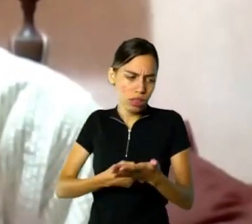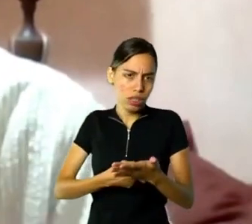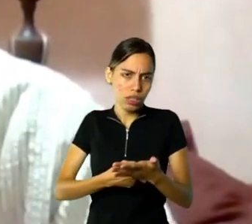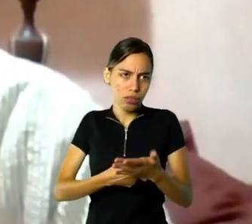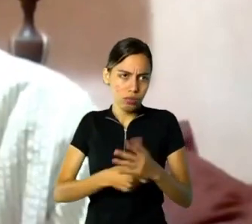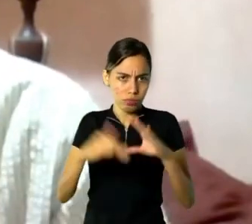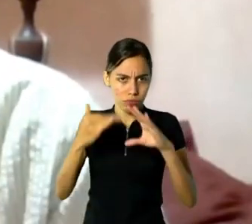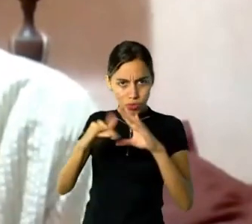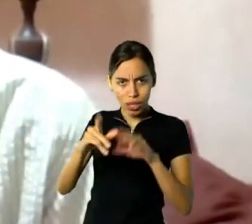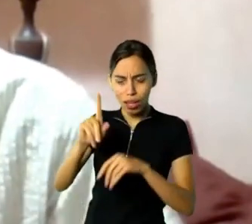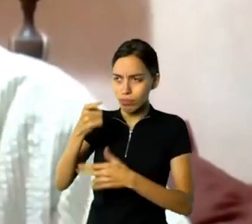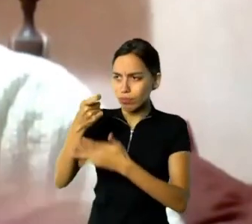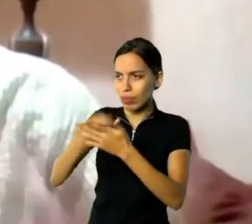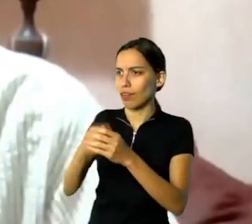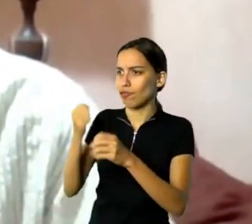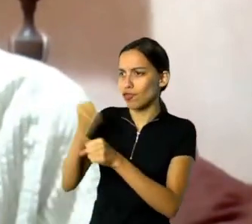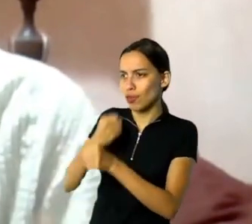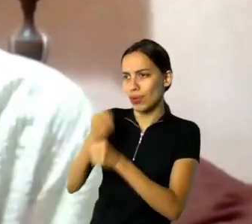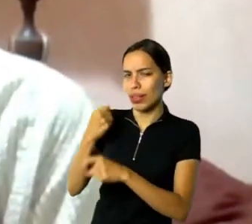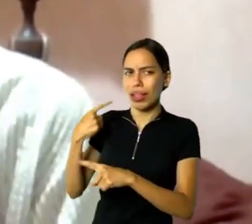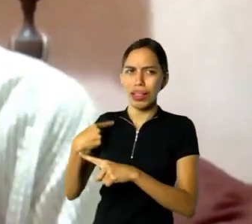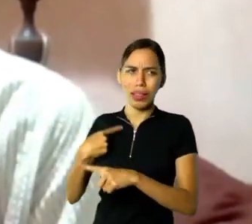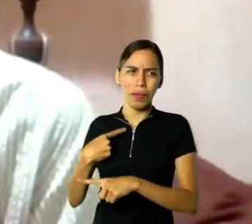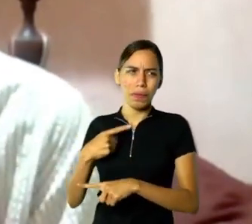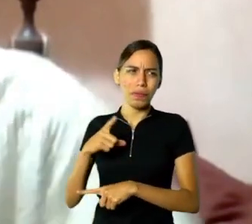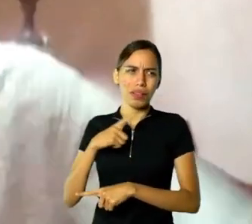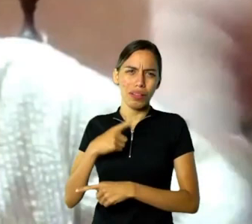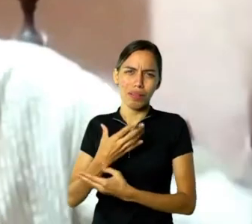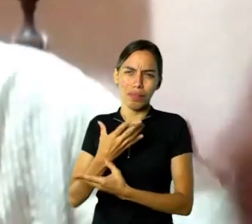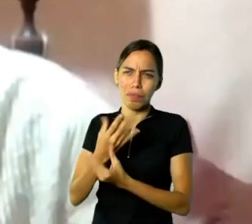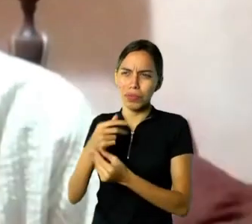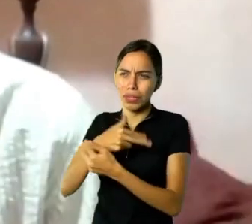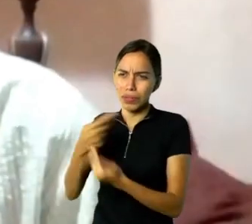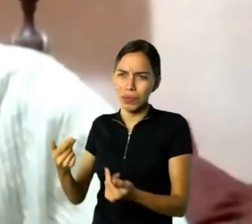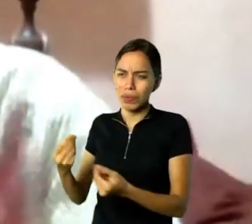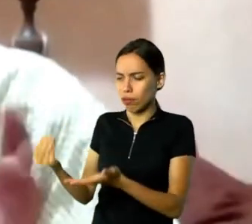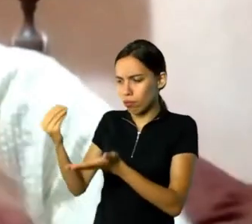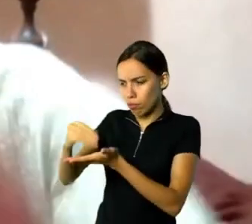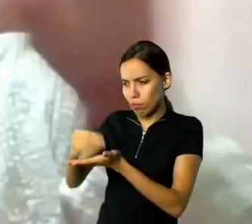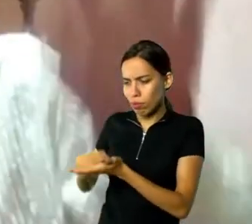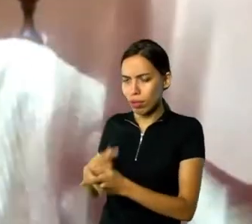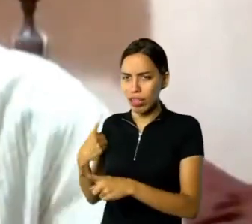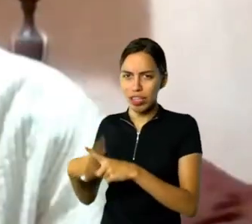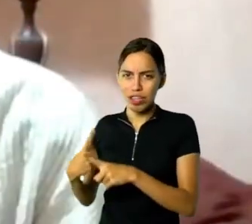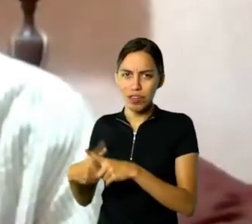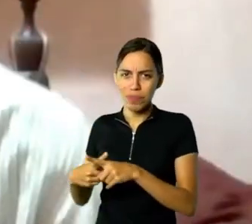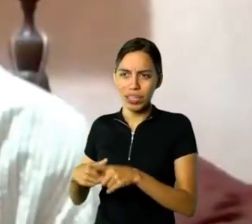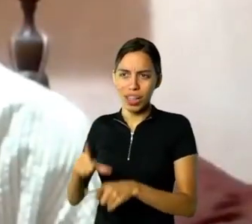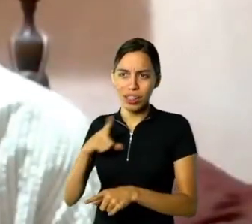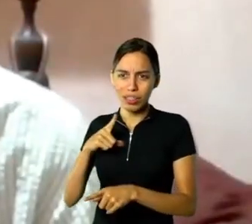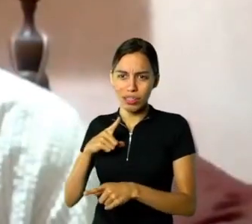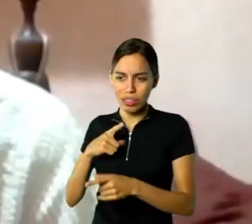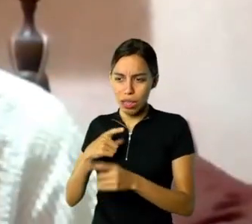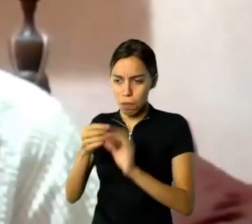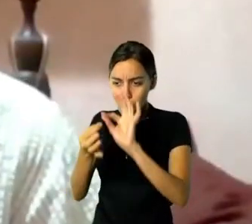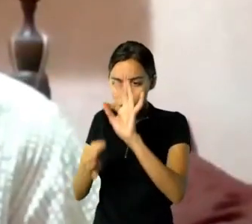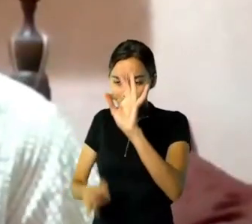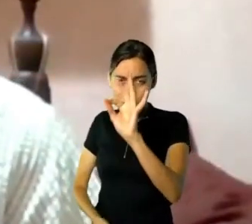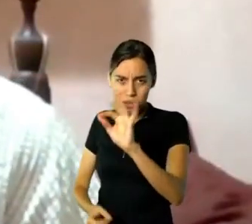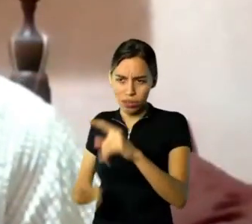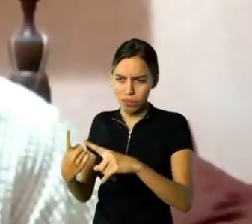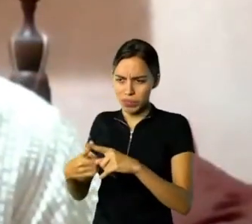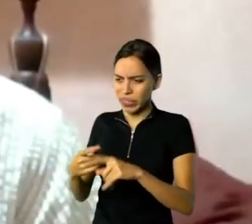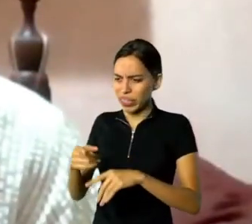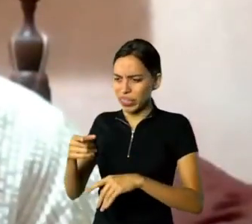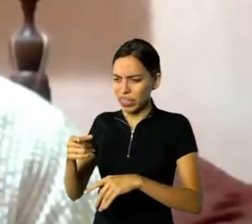Inclusive, eu deixei várias coisas de fora que eu não coloquei lá, porque não coube, porque não tinha tanto a ver. E